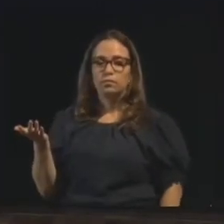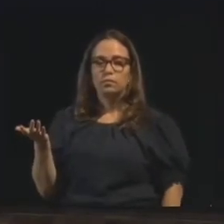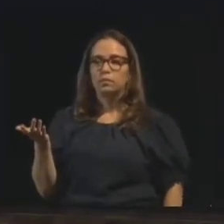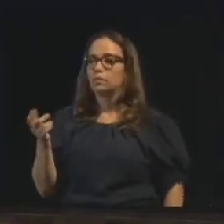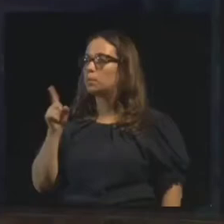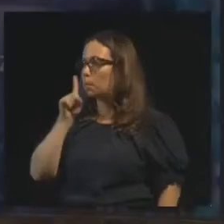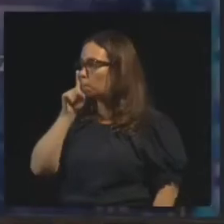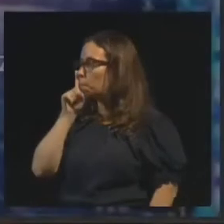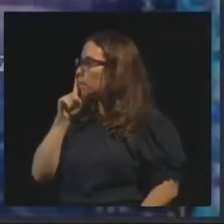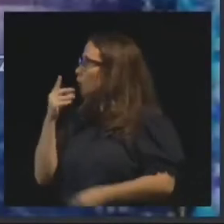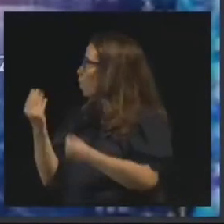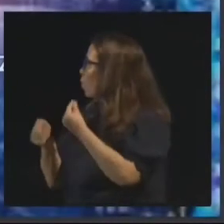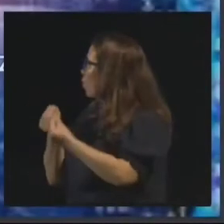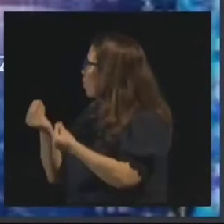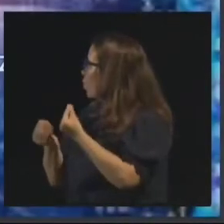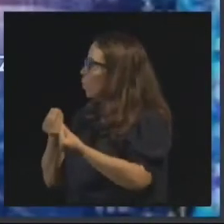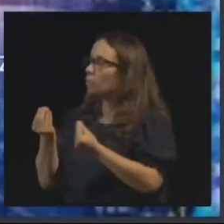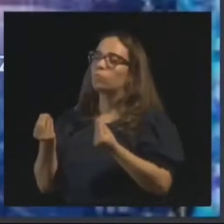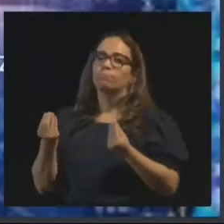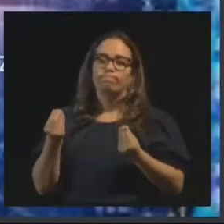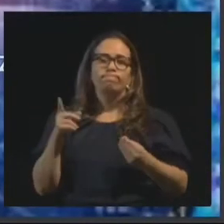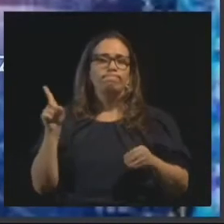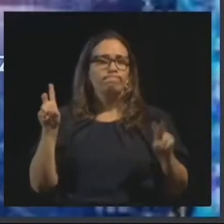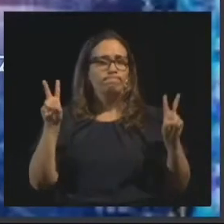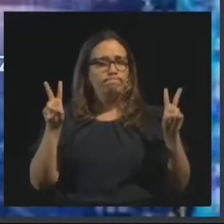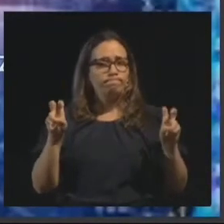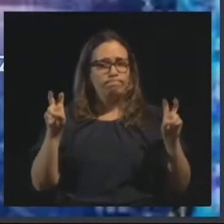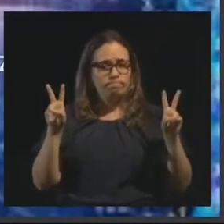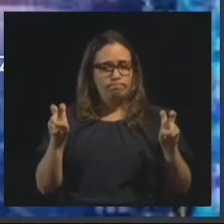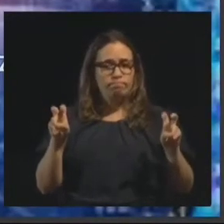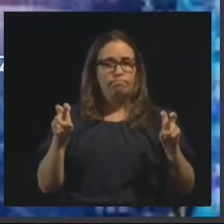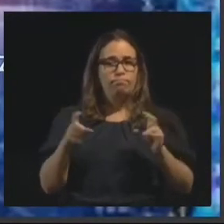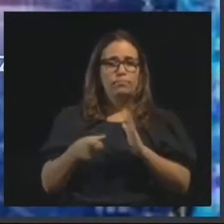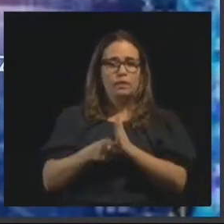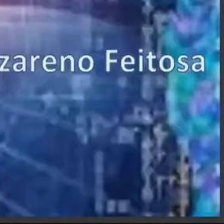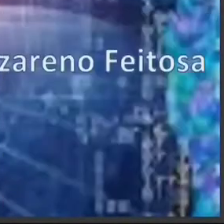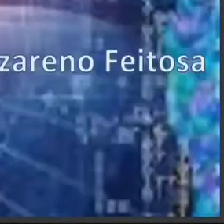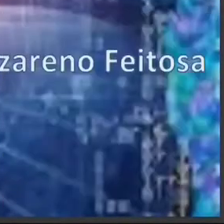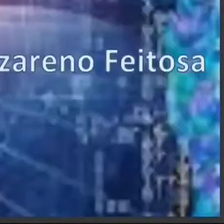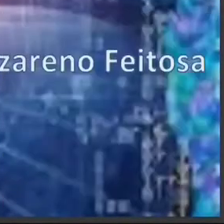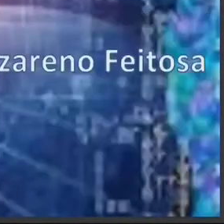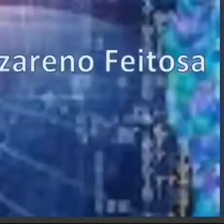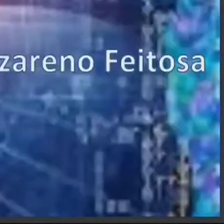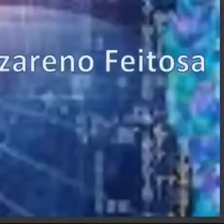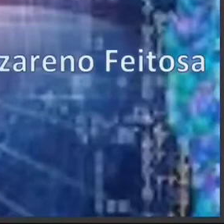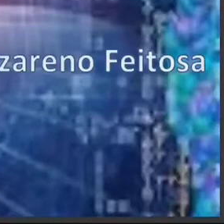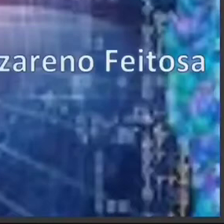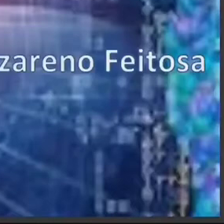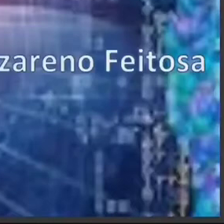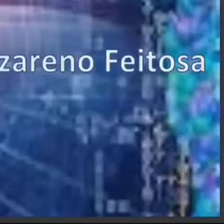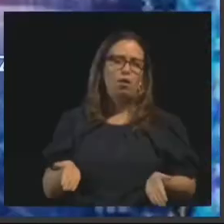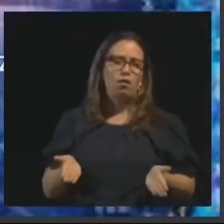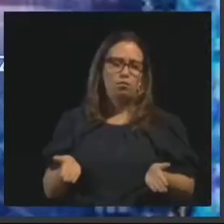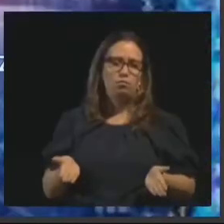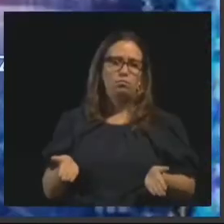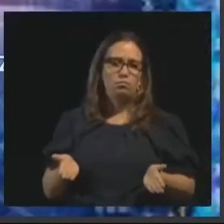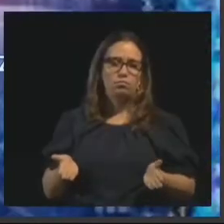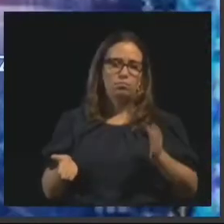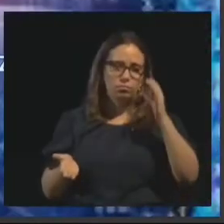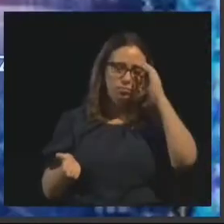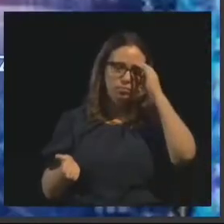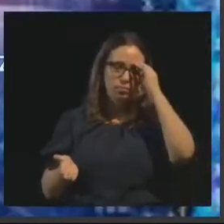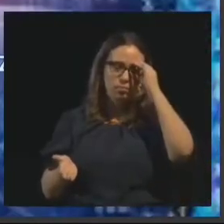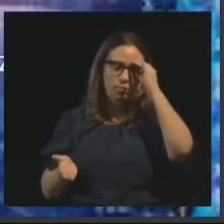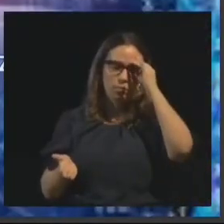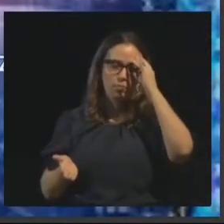seus perigos. E esse tema foi abordado por Kardec? Foi sim. A gente, então, vai ter esse pequeno roteiro.